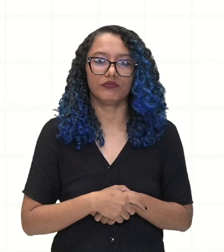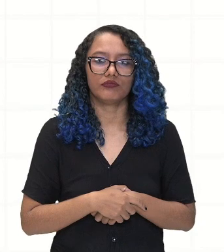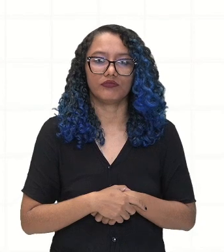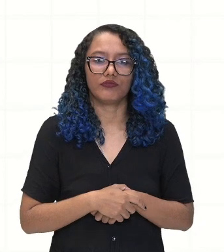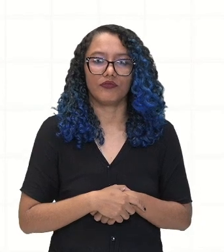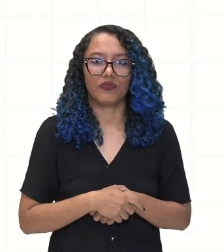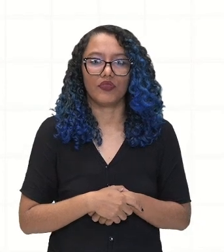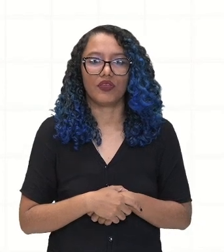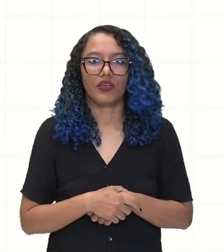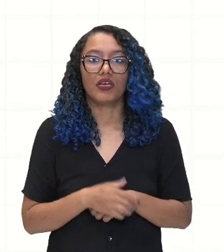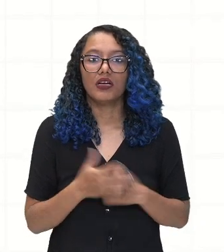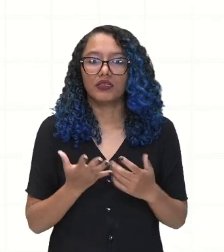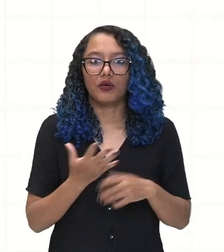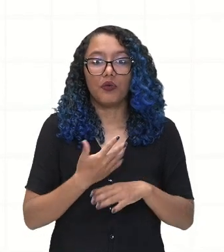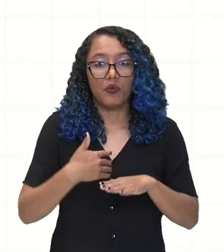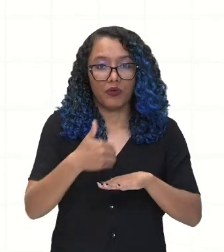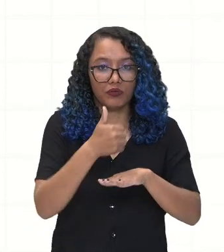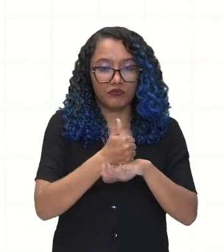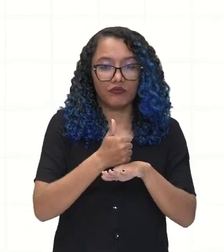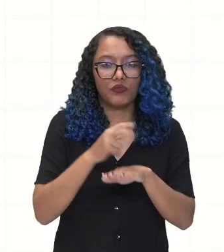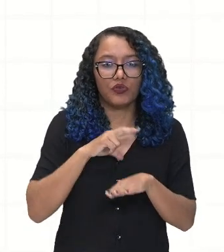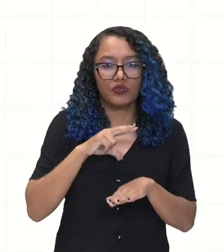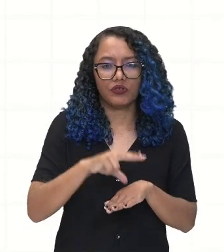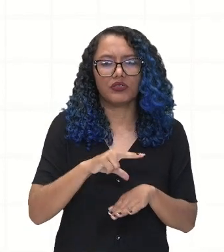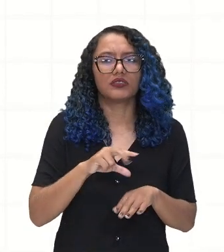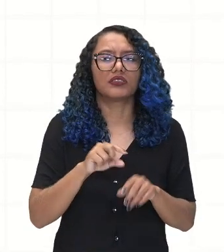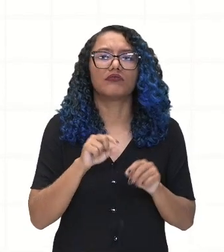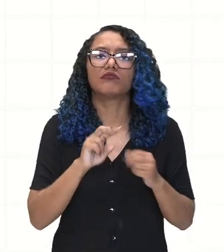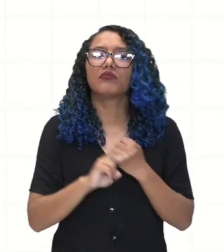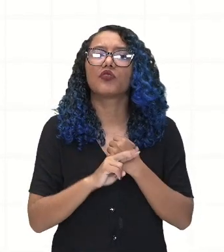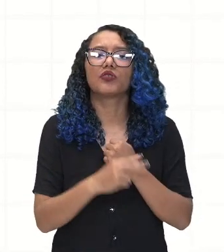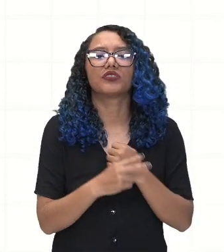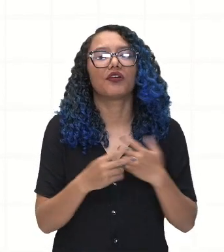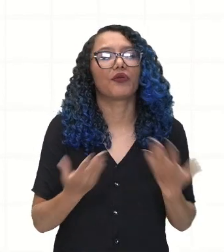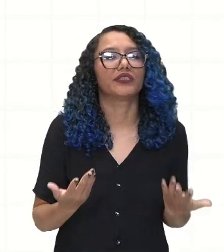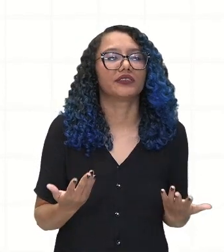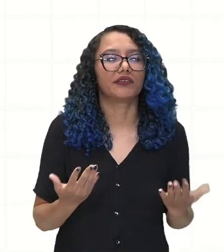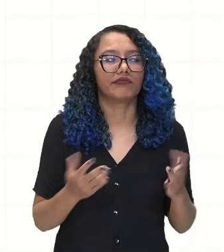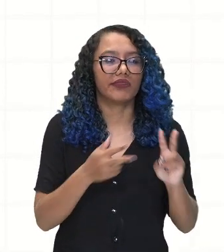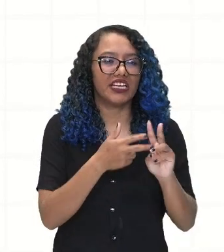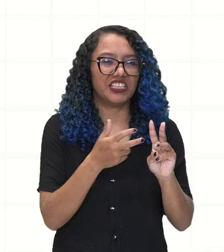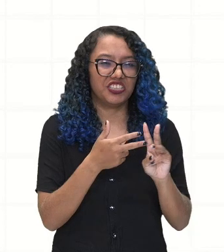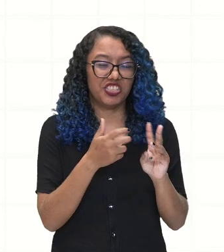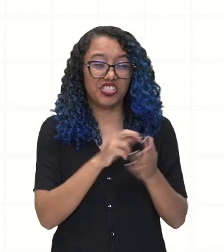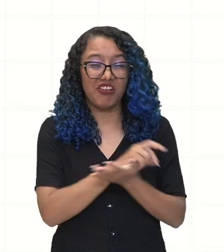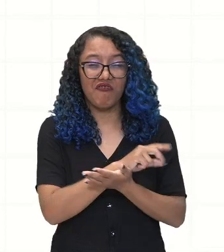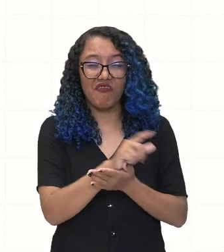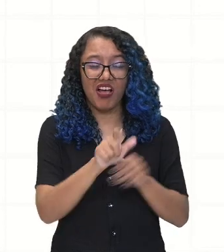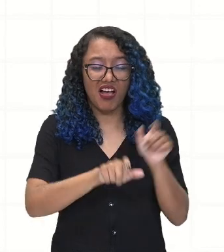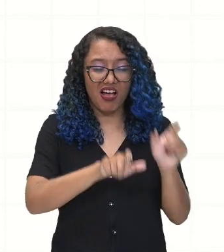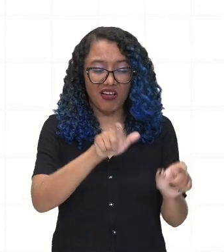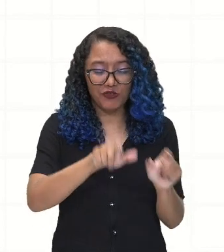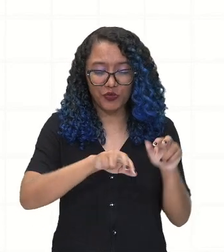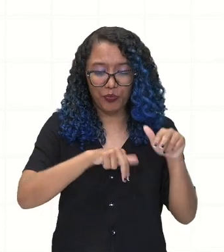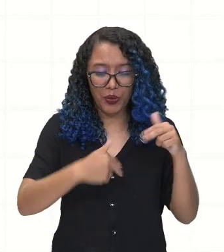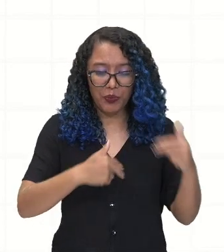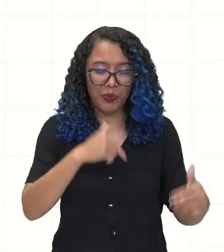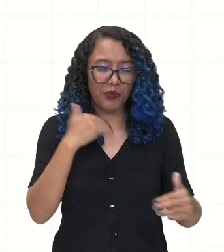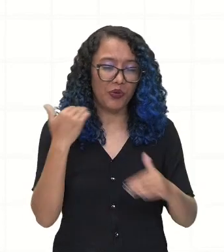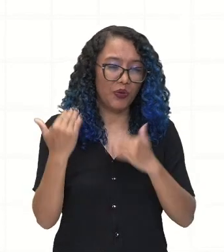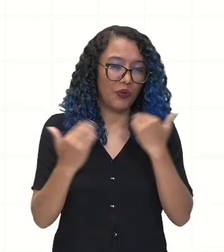milhares de indígenas, certo? Então, vamos observar aqui no contexto da América Portuguesa, que